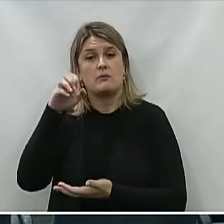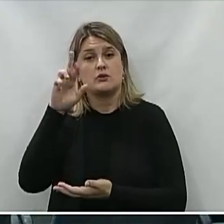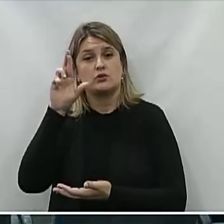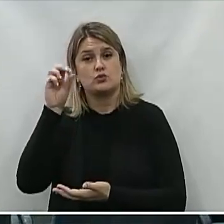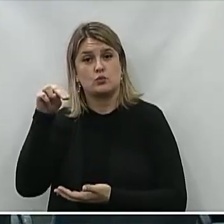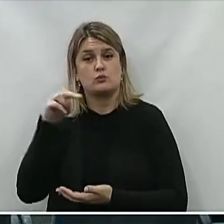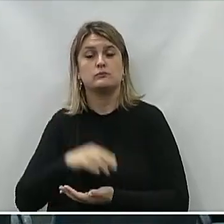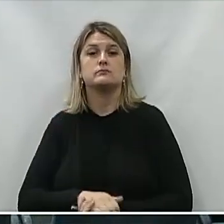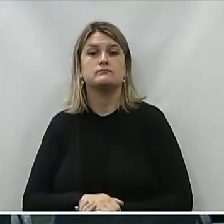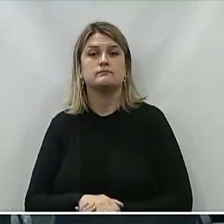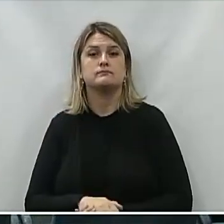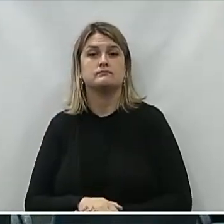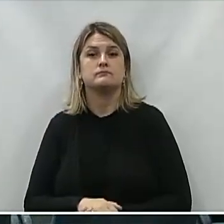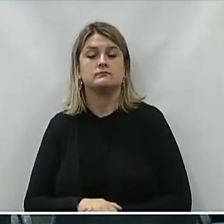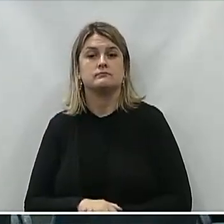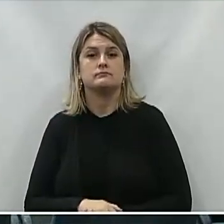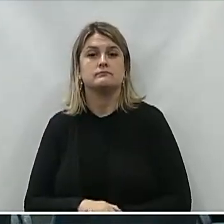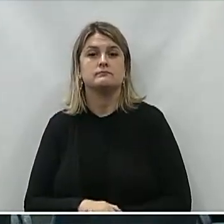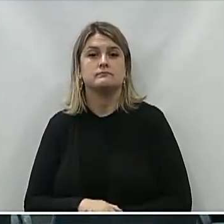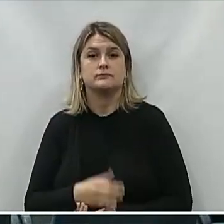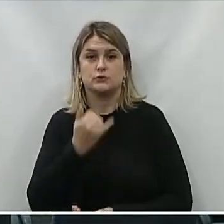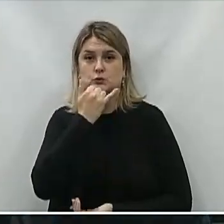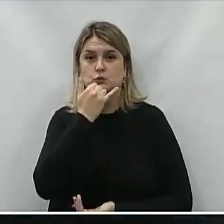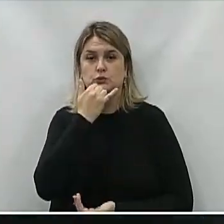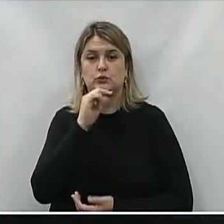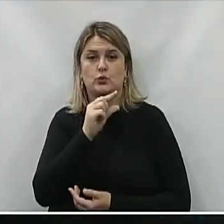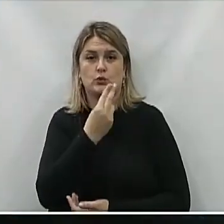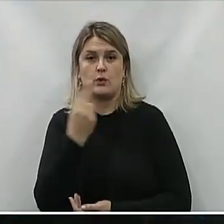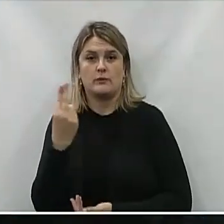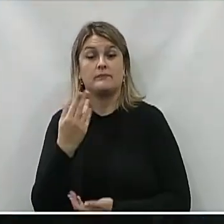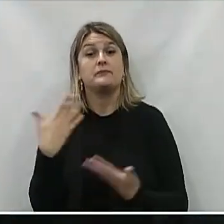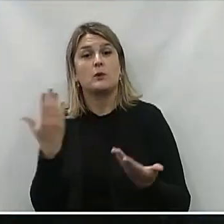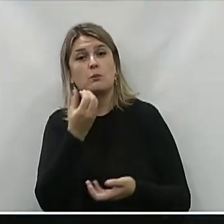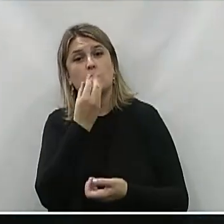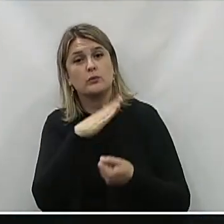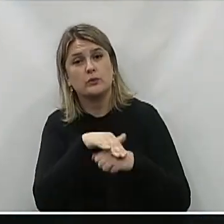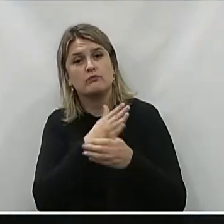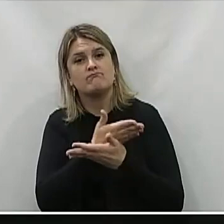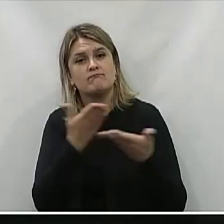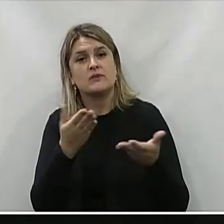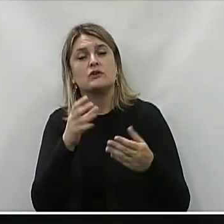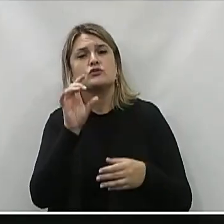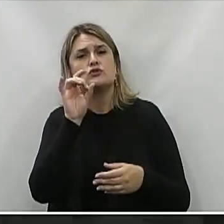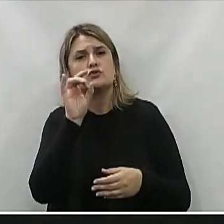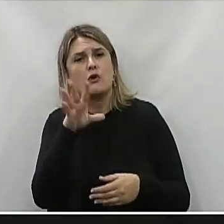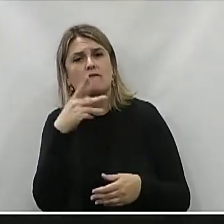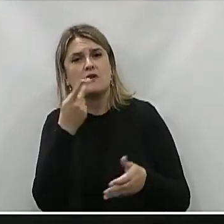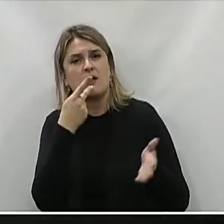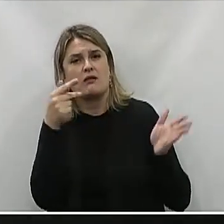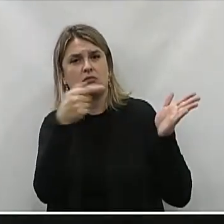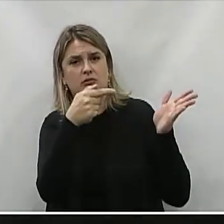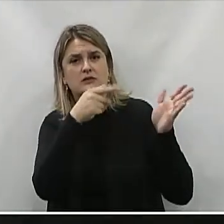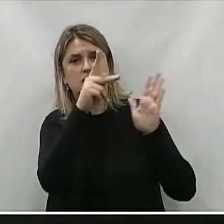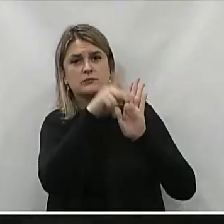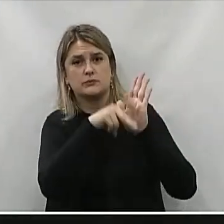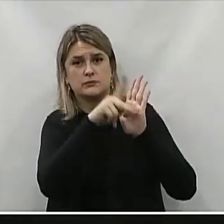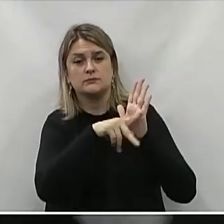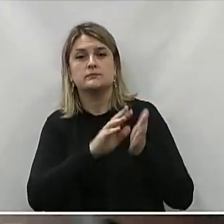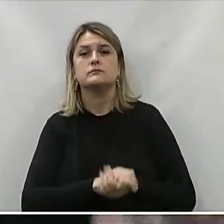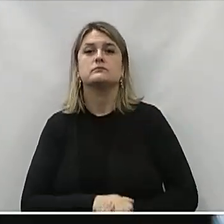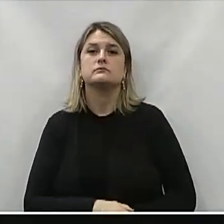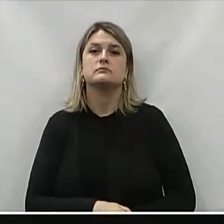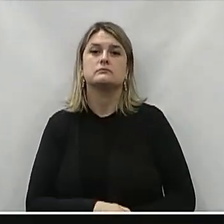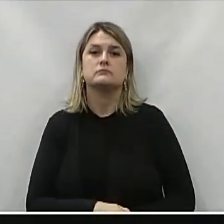Souza Littwinski Desculpa Muito boa noite A todos Eu quero só Fazer uma ressalva Nesse projeto